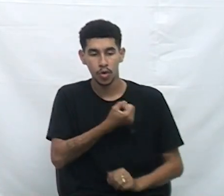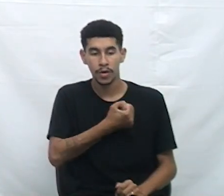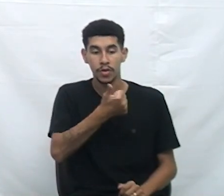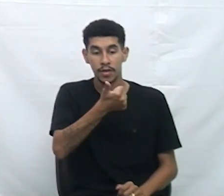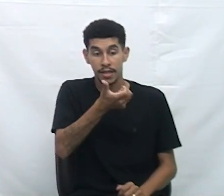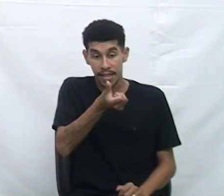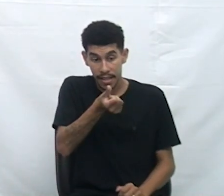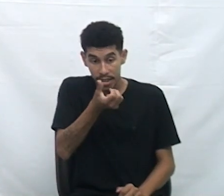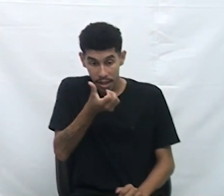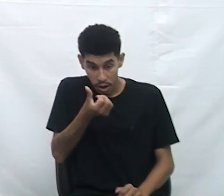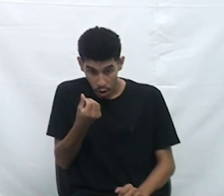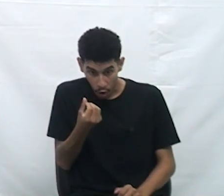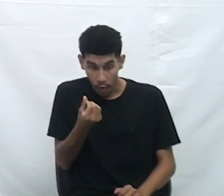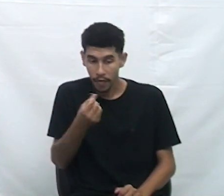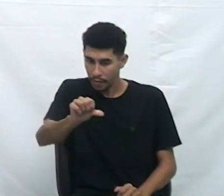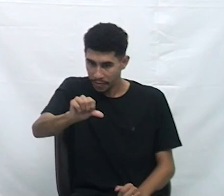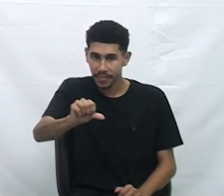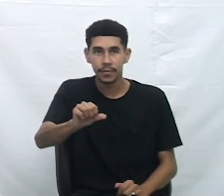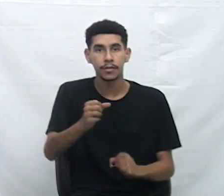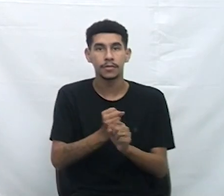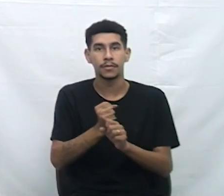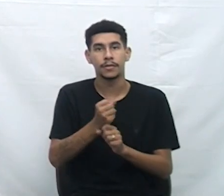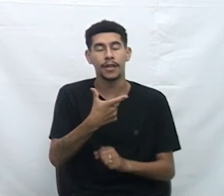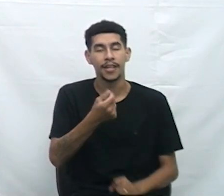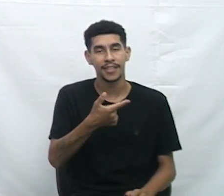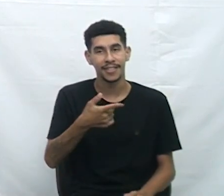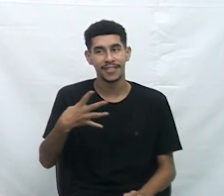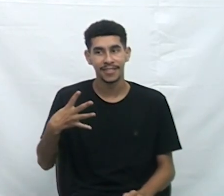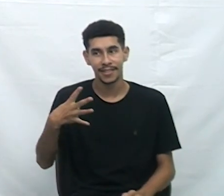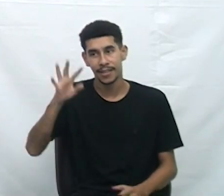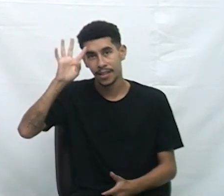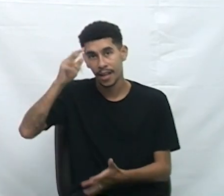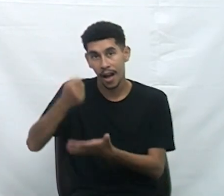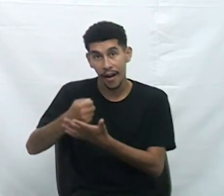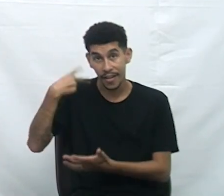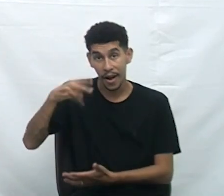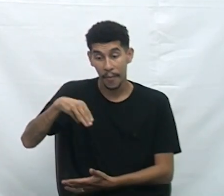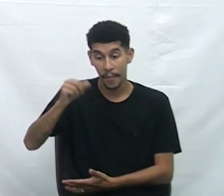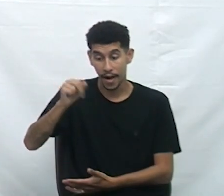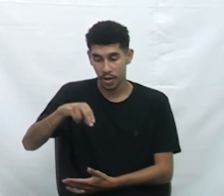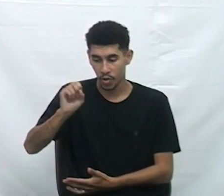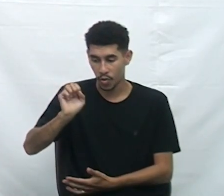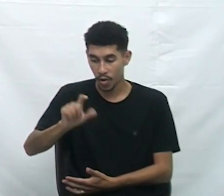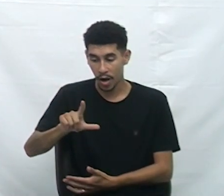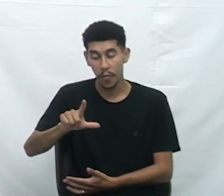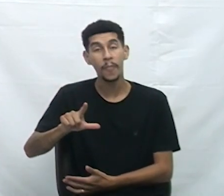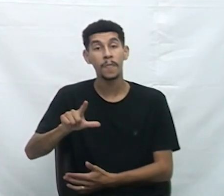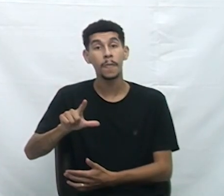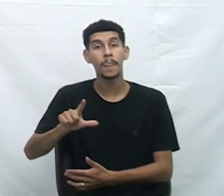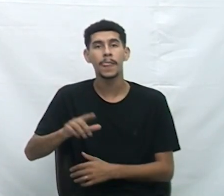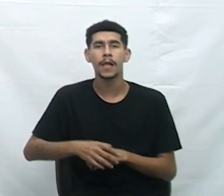169 de 2024. Autor, vereador Manuel Rousseng da Silva. Recuperação da pavimentação